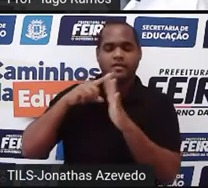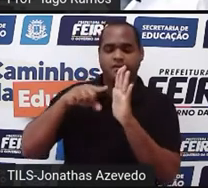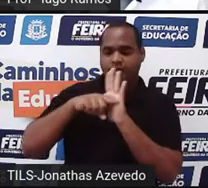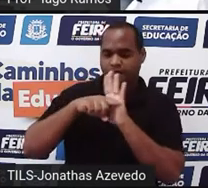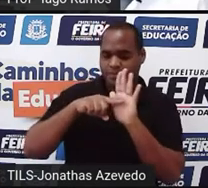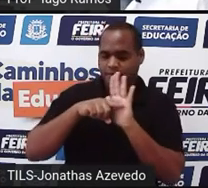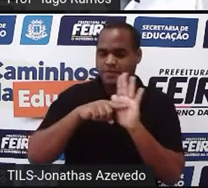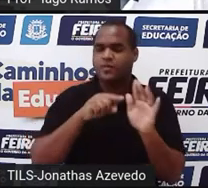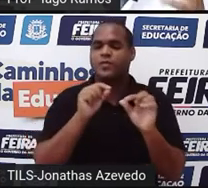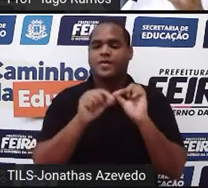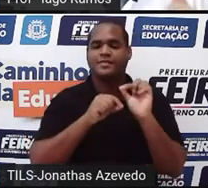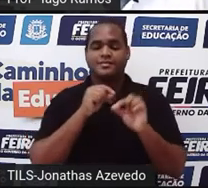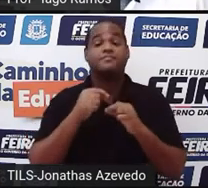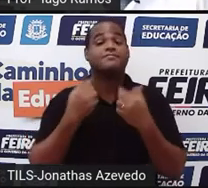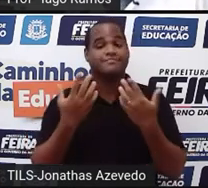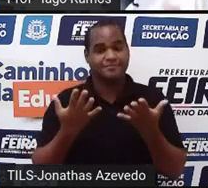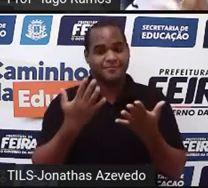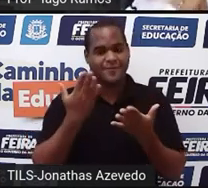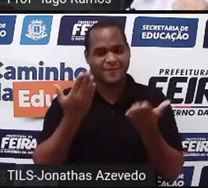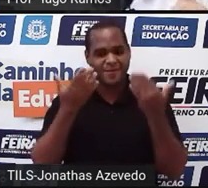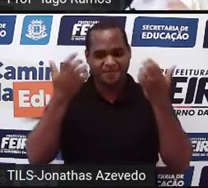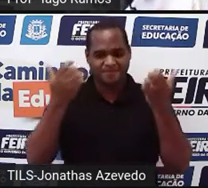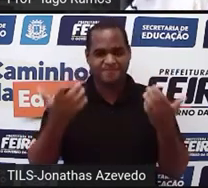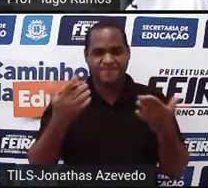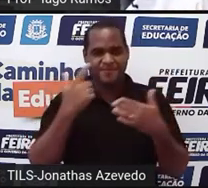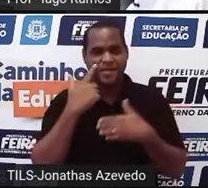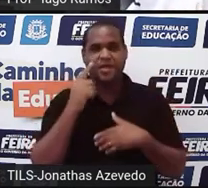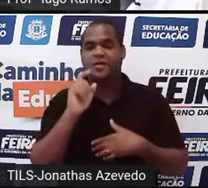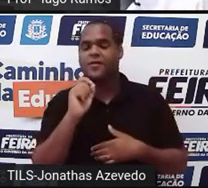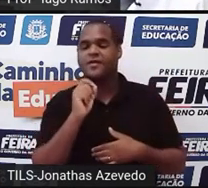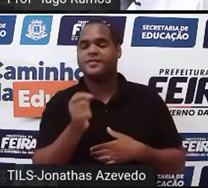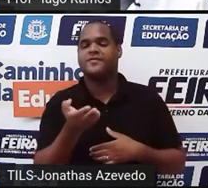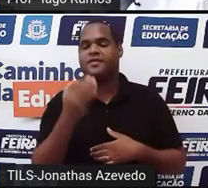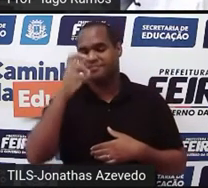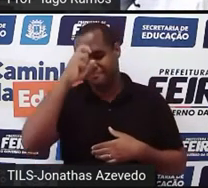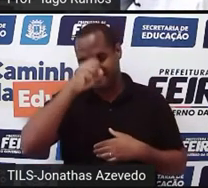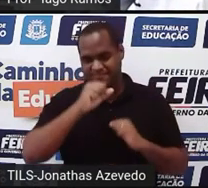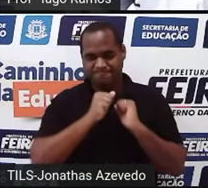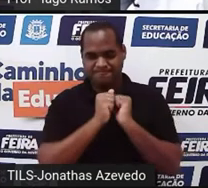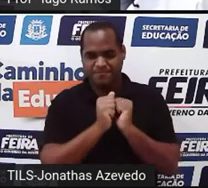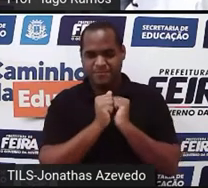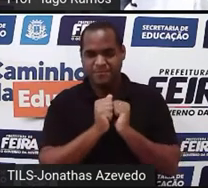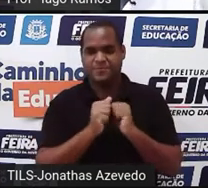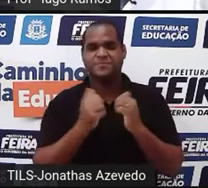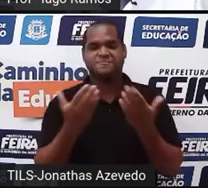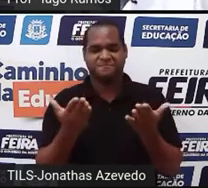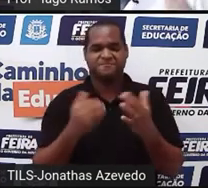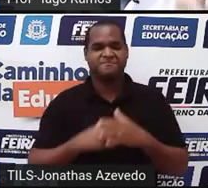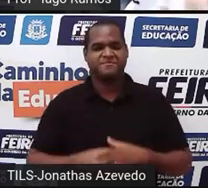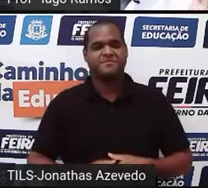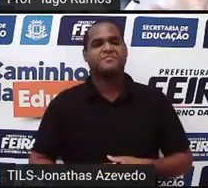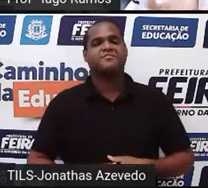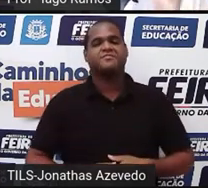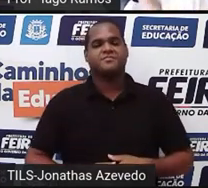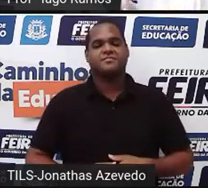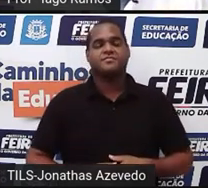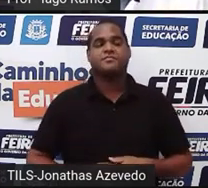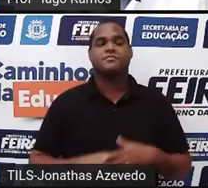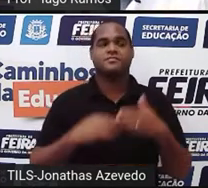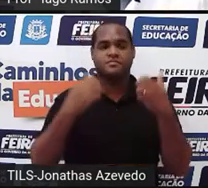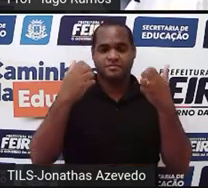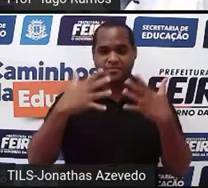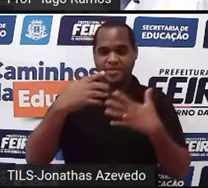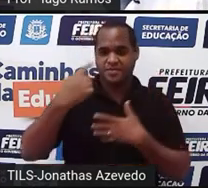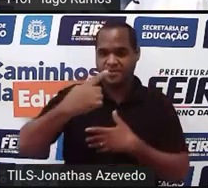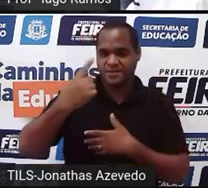solução. Tá bom? Então, vamos lá? Vem aqui comigo, vamos aprender juntos em casa. O primeiro sistema